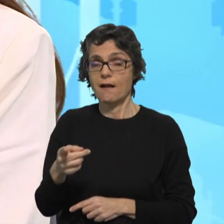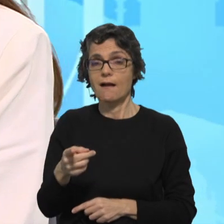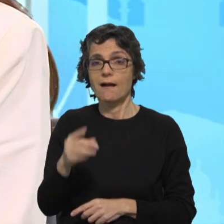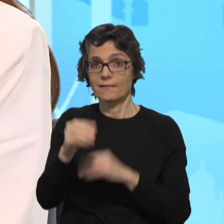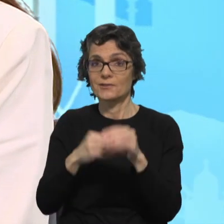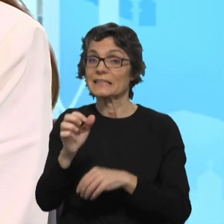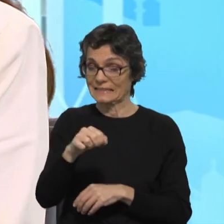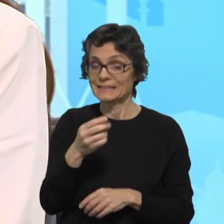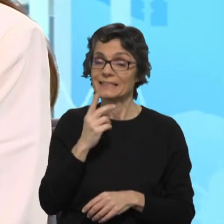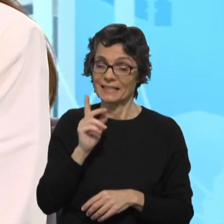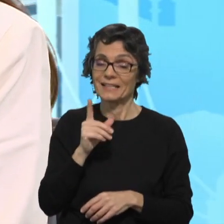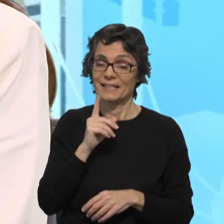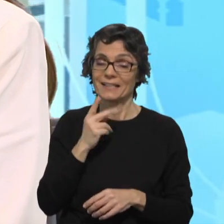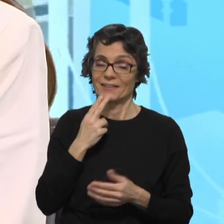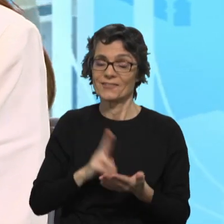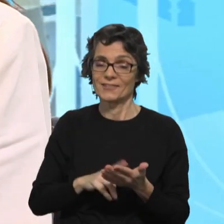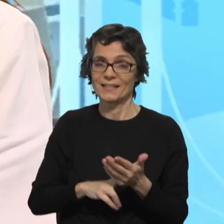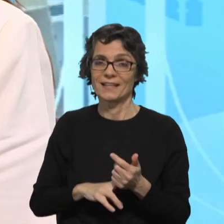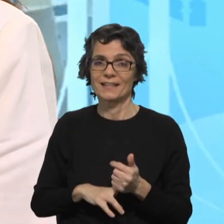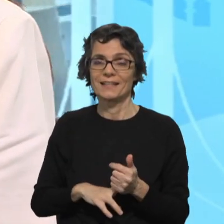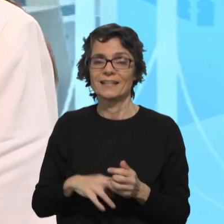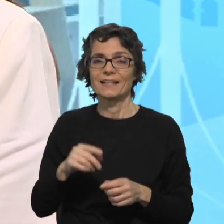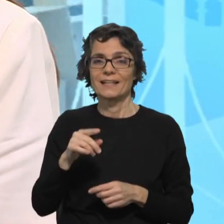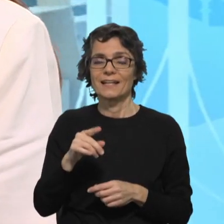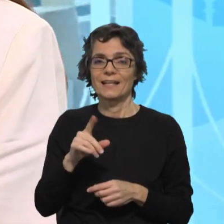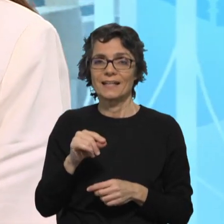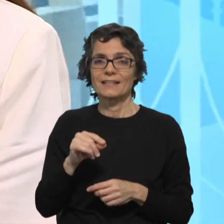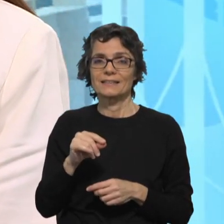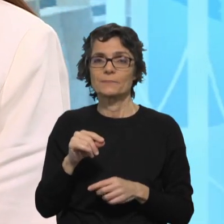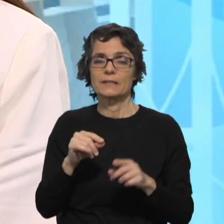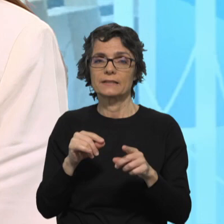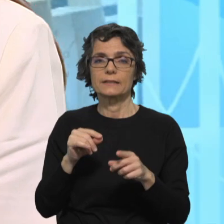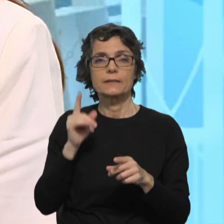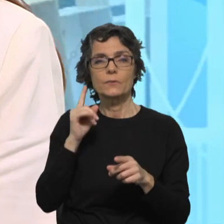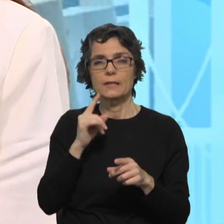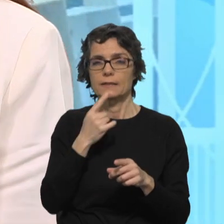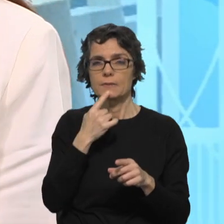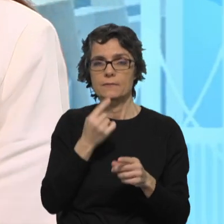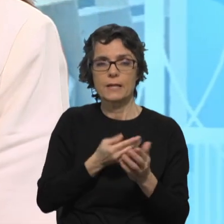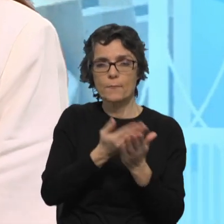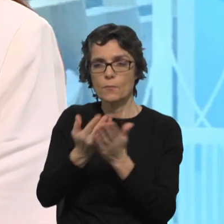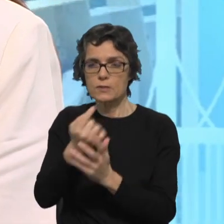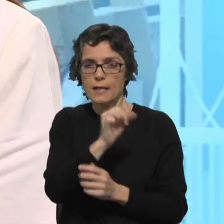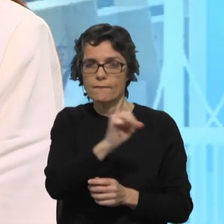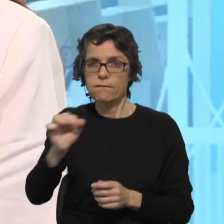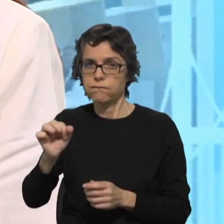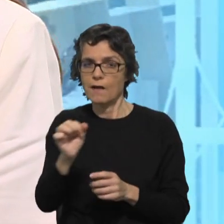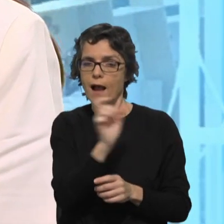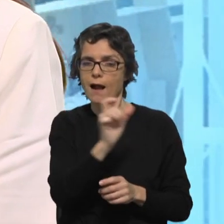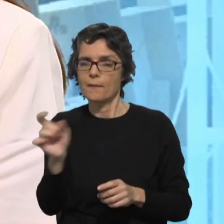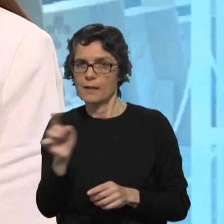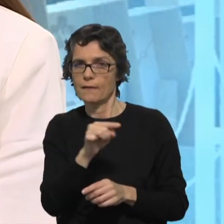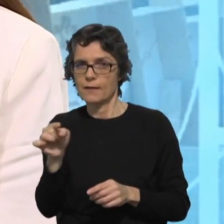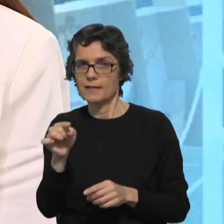temos que ser críticos em relação ao que elas querem dizer, porque é importante perceber se as palavras traduzem, de facto,